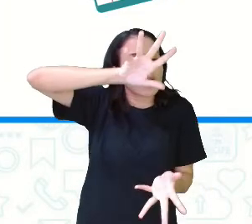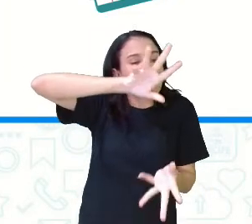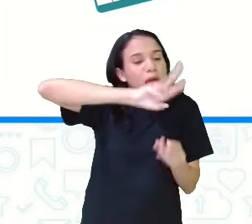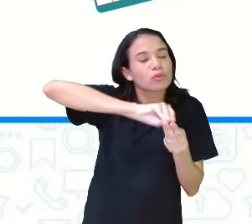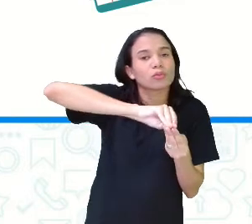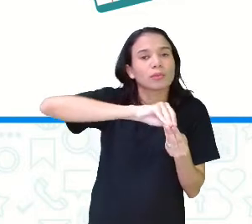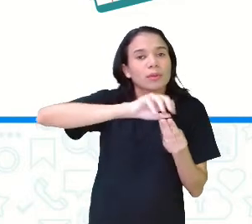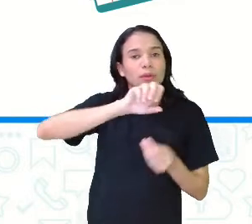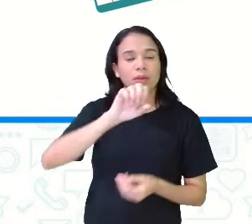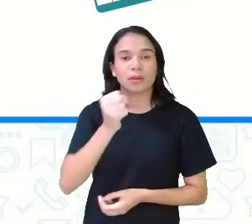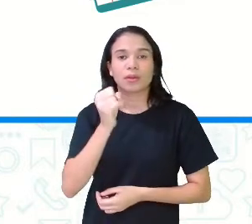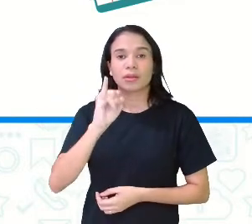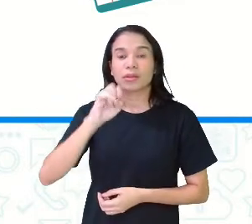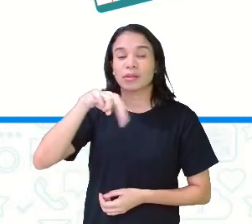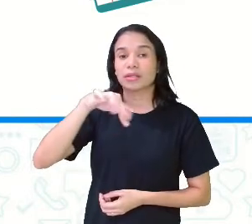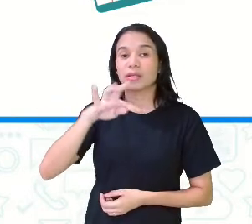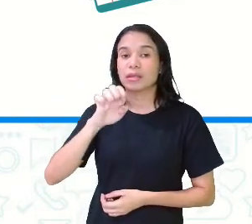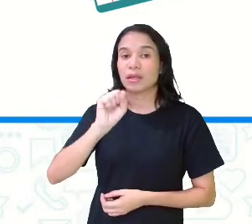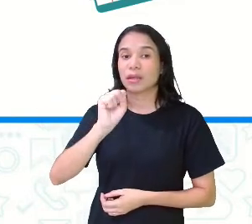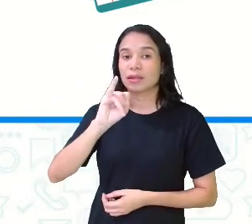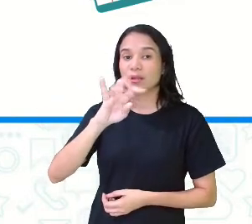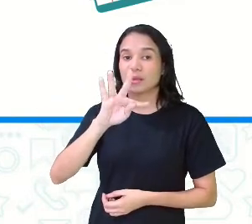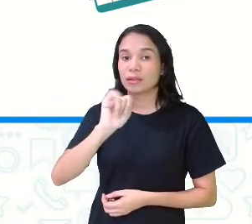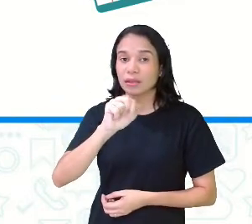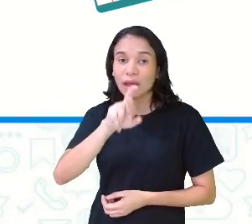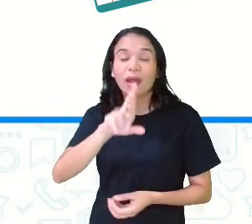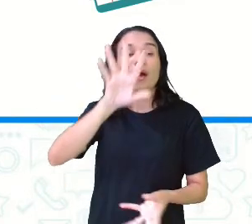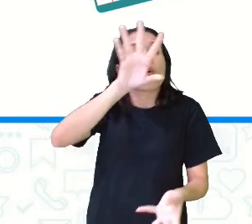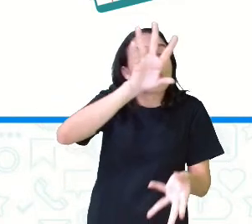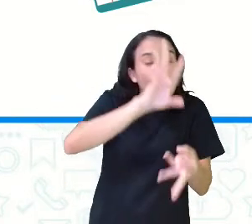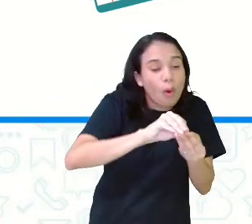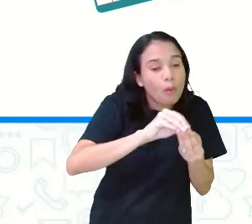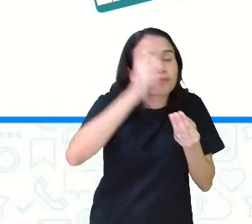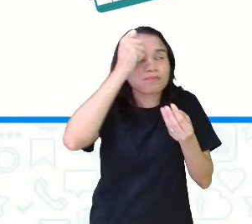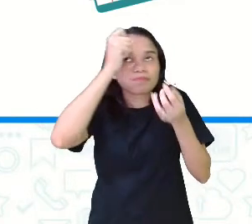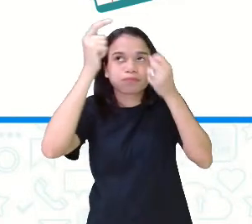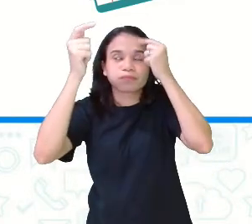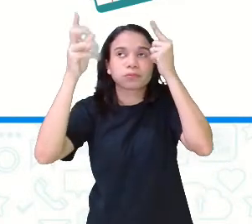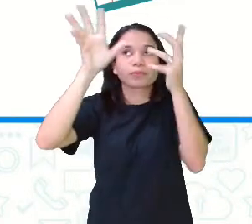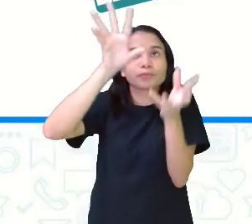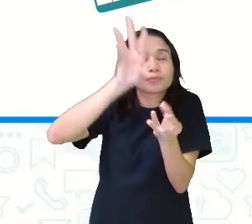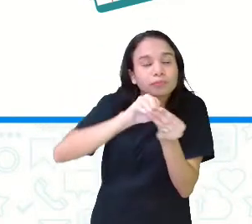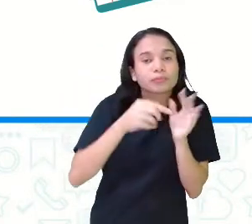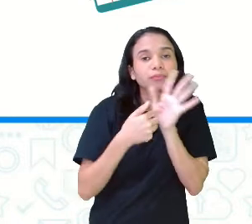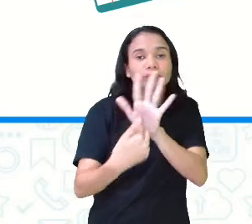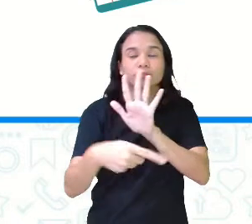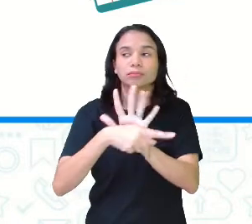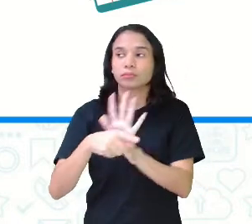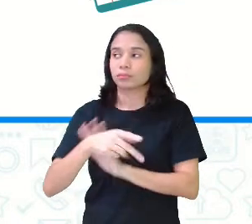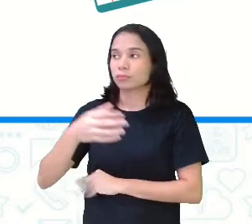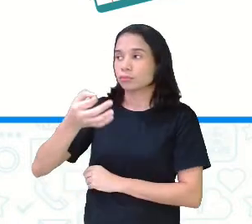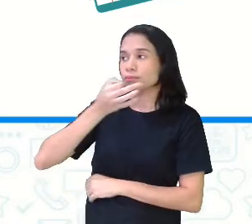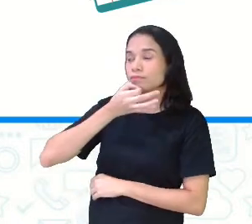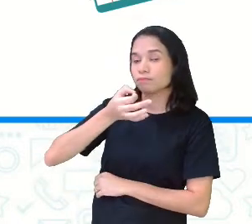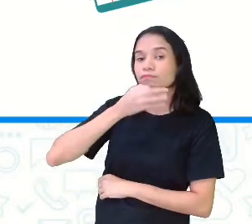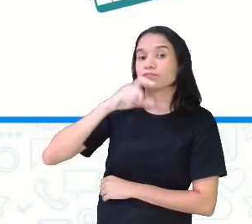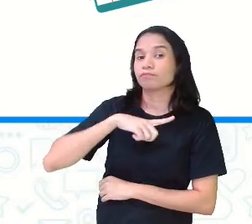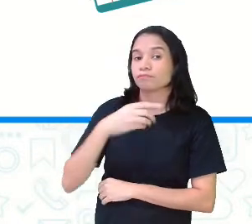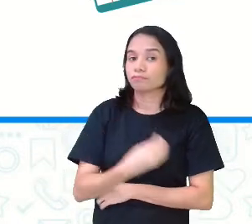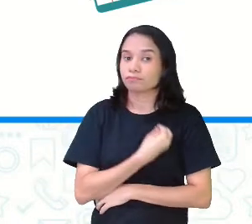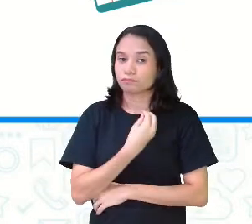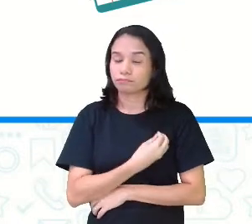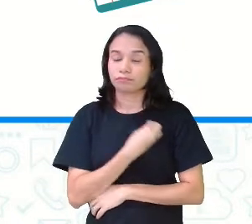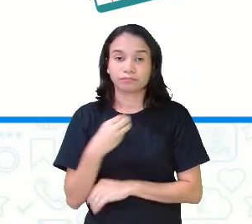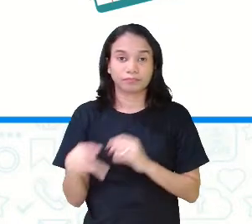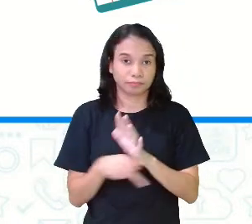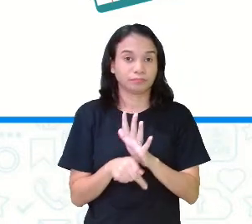que é sintetizar, quinto ano. Ele resume as ideias e ele vai ali expor a sua apreciação, a sua